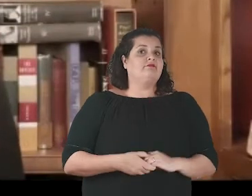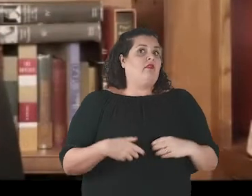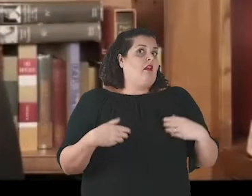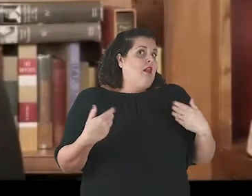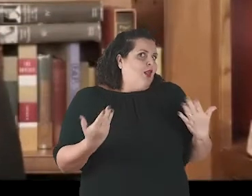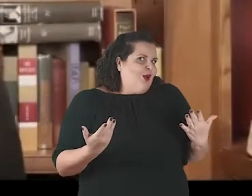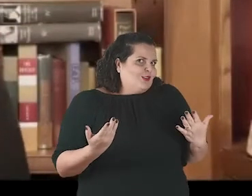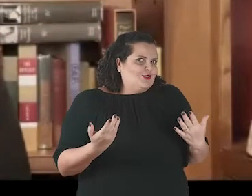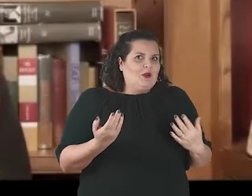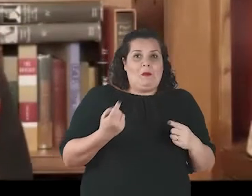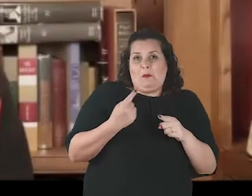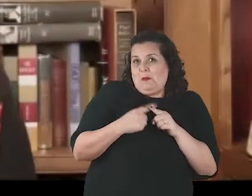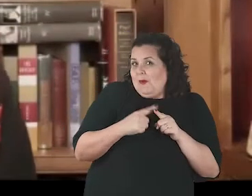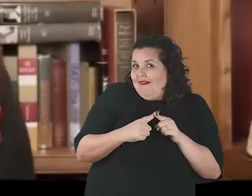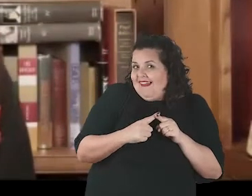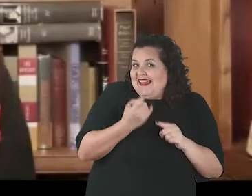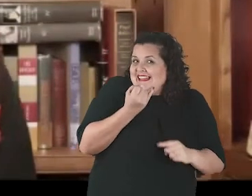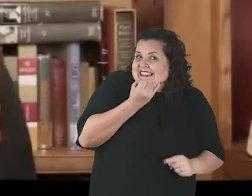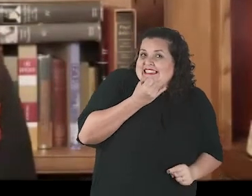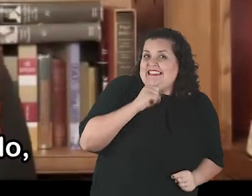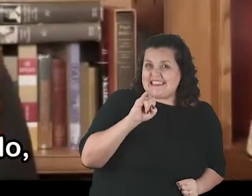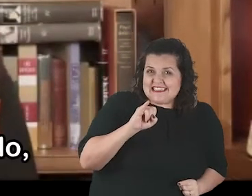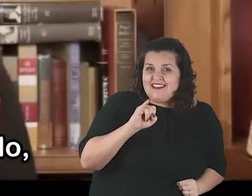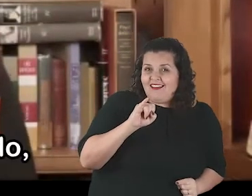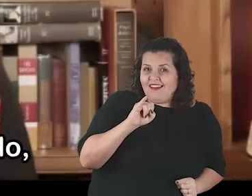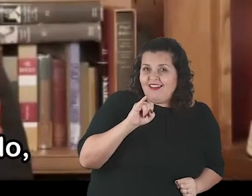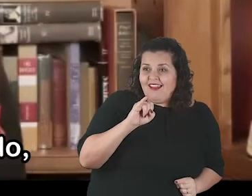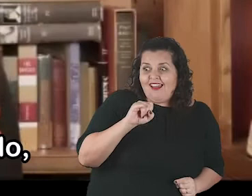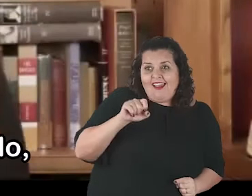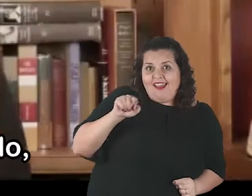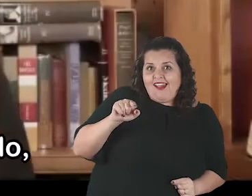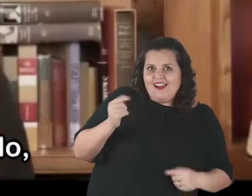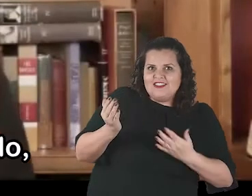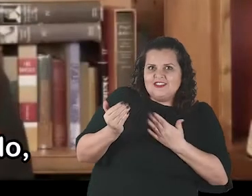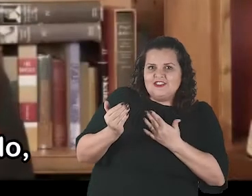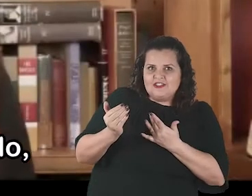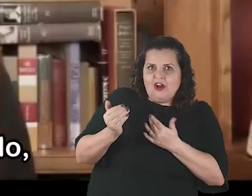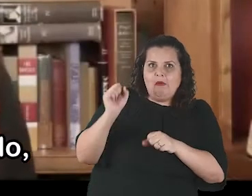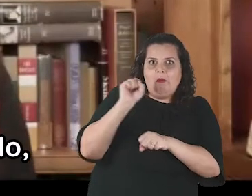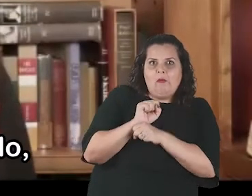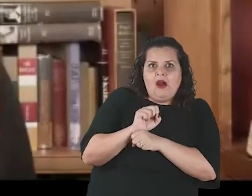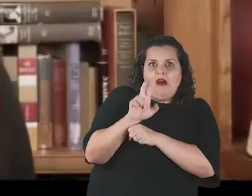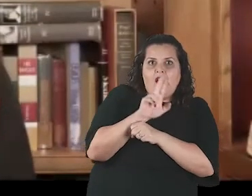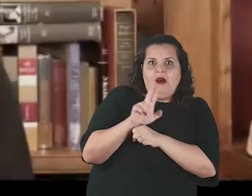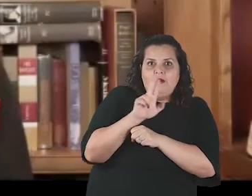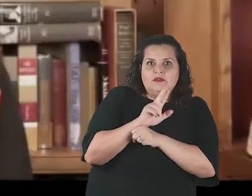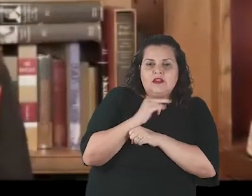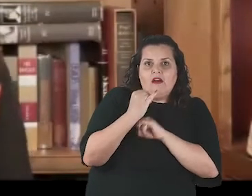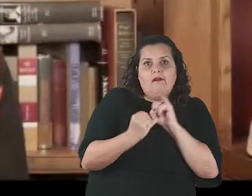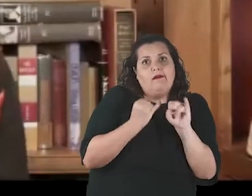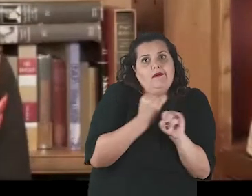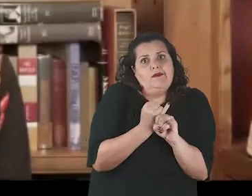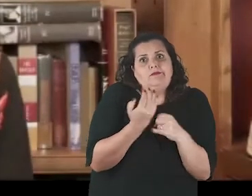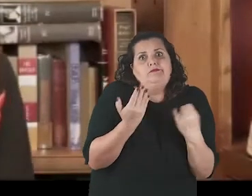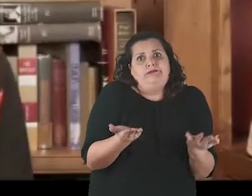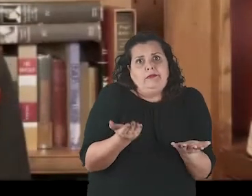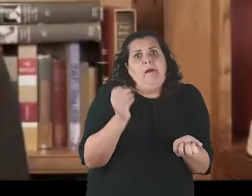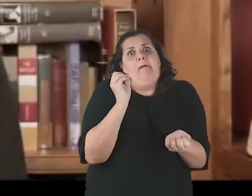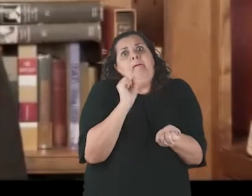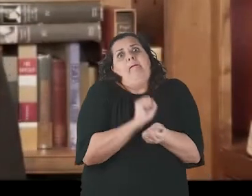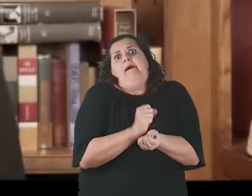Claro, se eles resolverem fazer outra coisa, nenhum dado pode ser coletado.